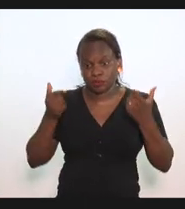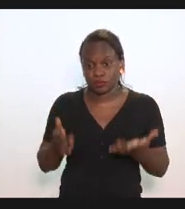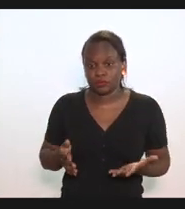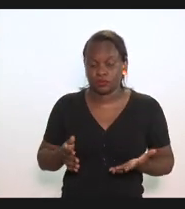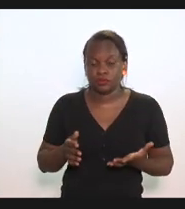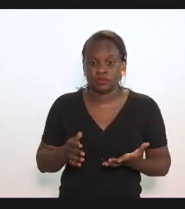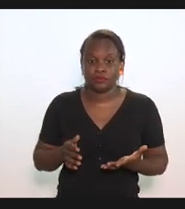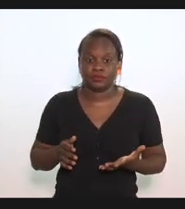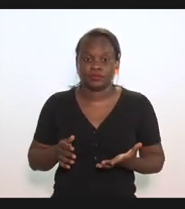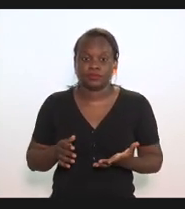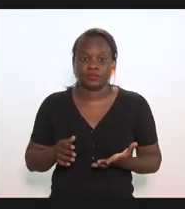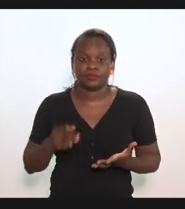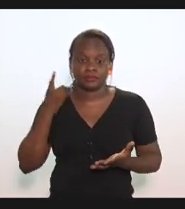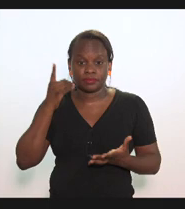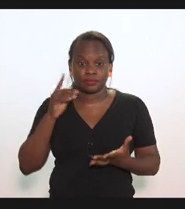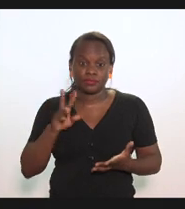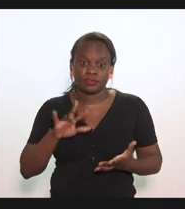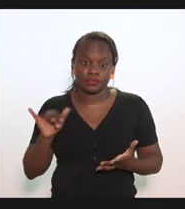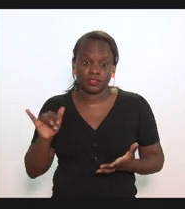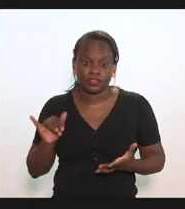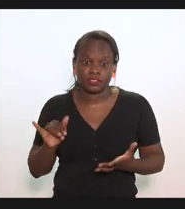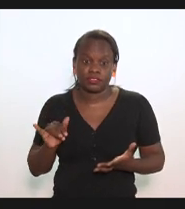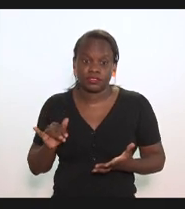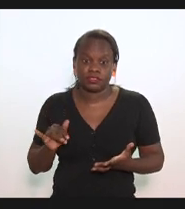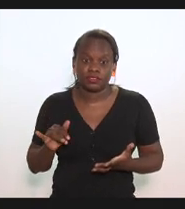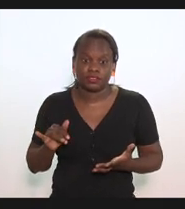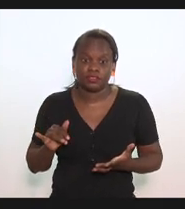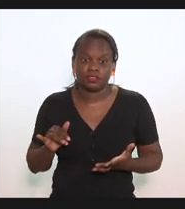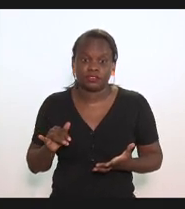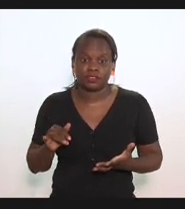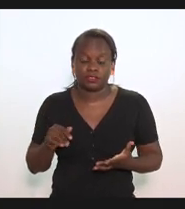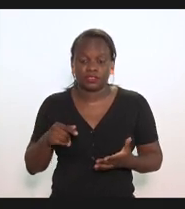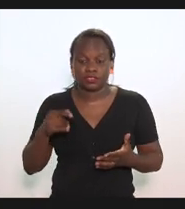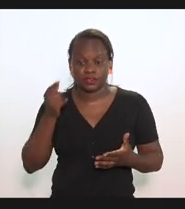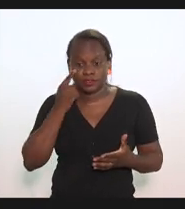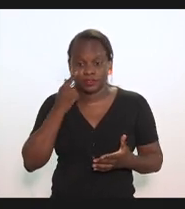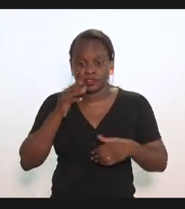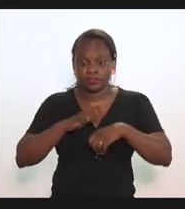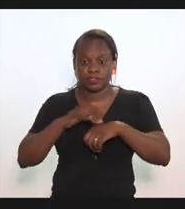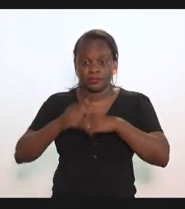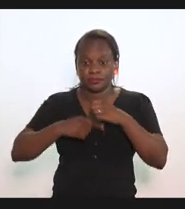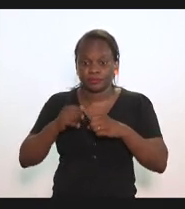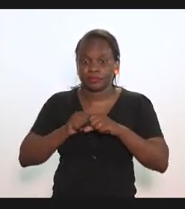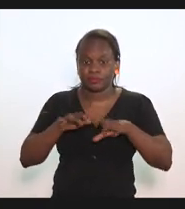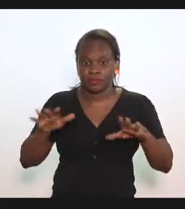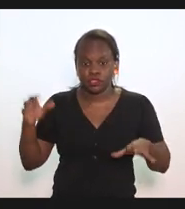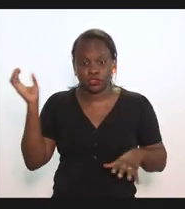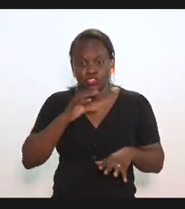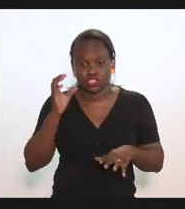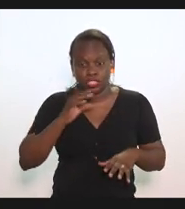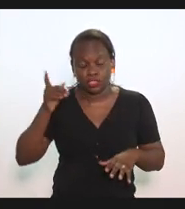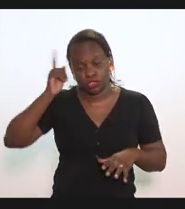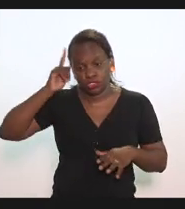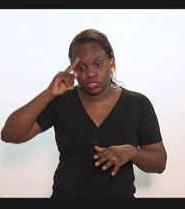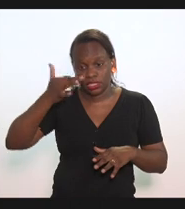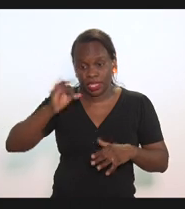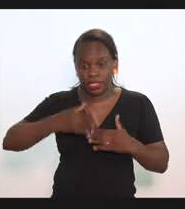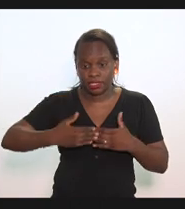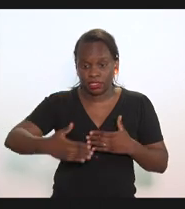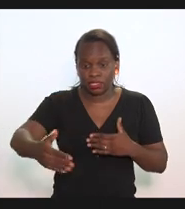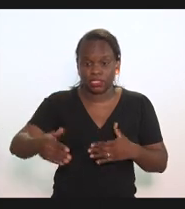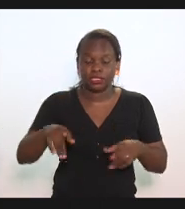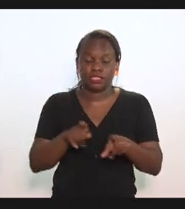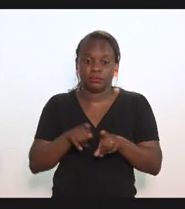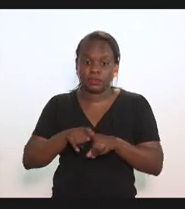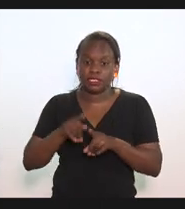Luiz deputado Luiz Paulo teremos aí nós temos um enfrentamento com a pandemia urgente nesses próximos 10 dias e uma